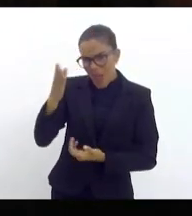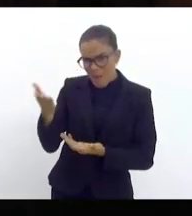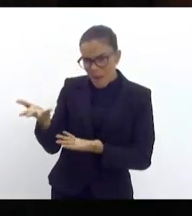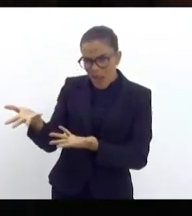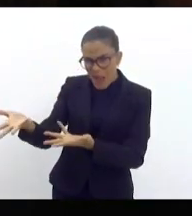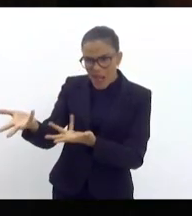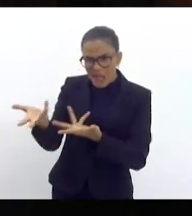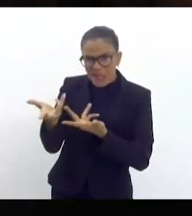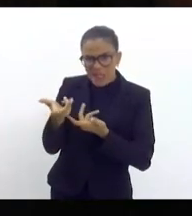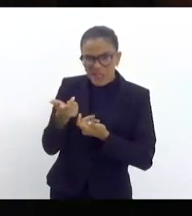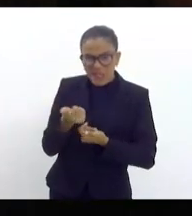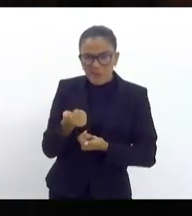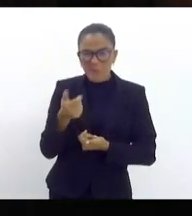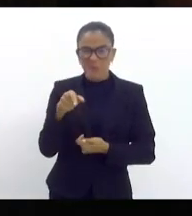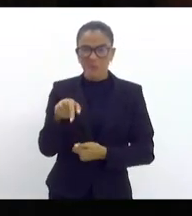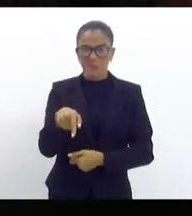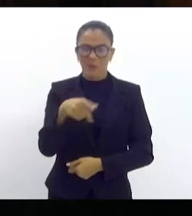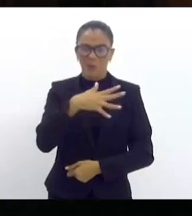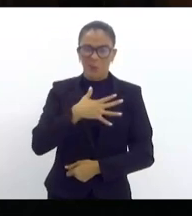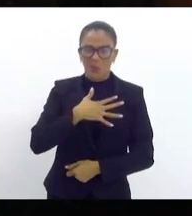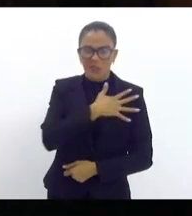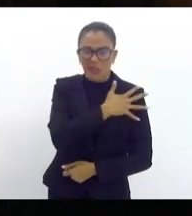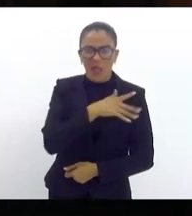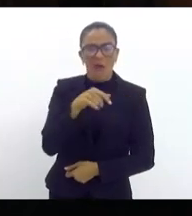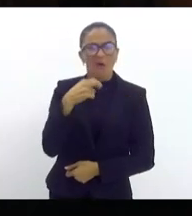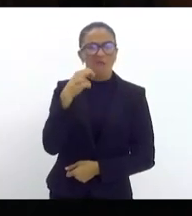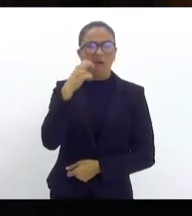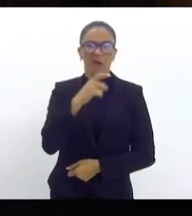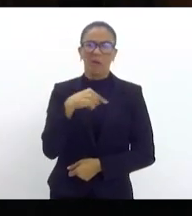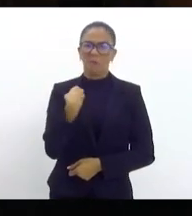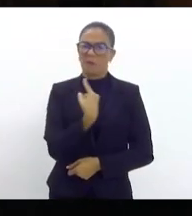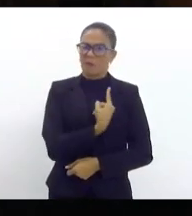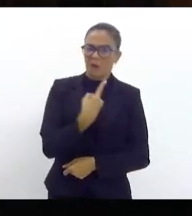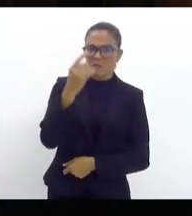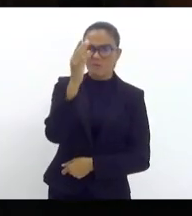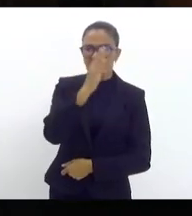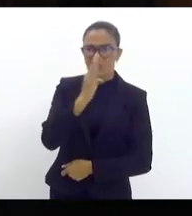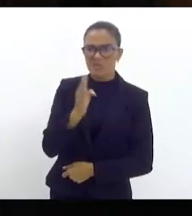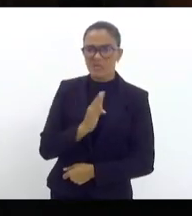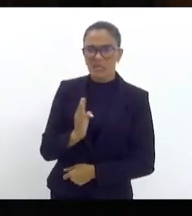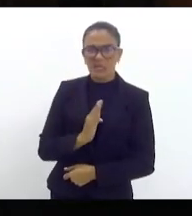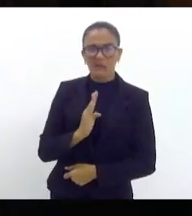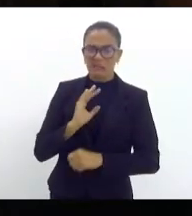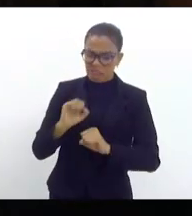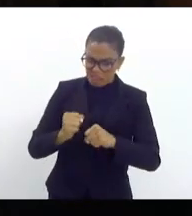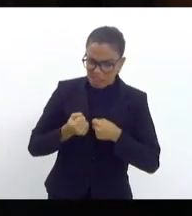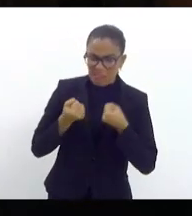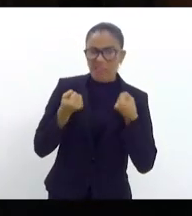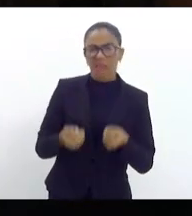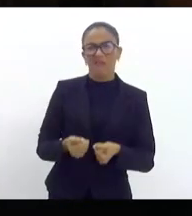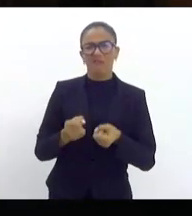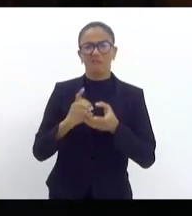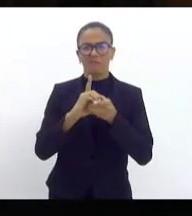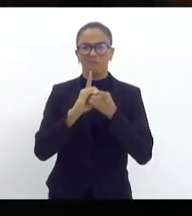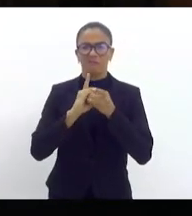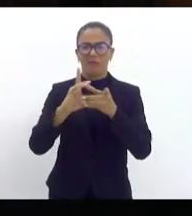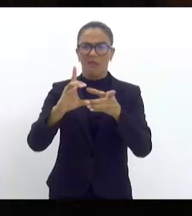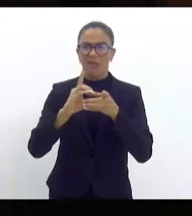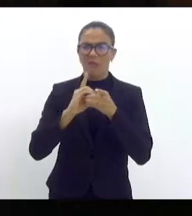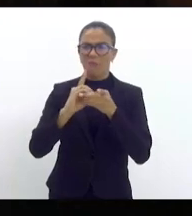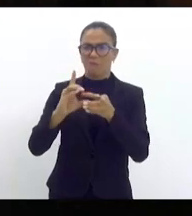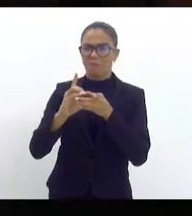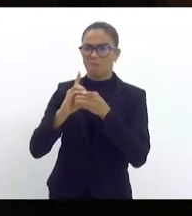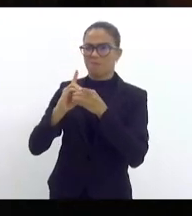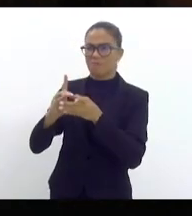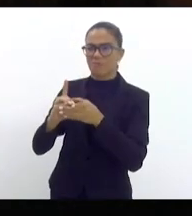ditador em solo brasileiro. Isso é uma vergonha para nós brasileiros, que tanto defendemos a democracia, que tanto